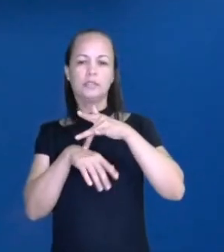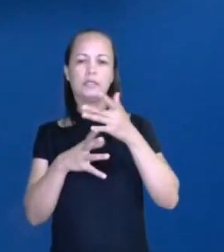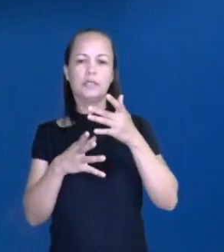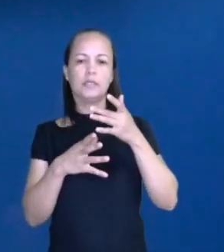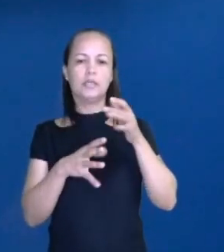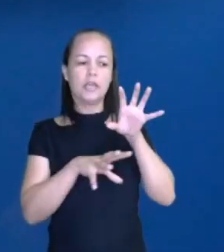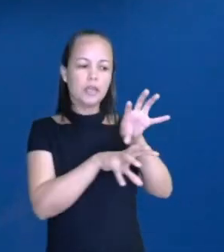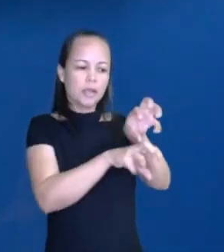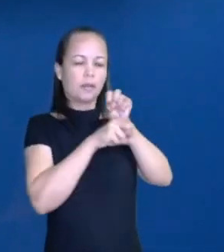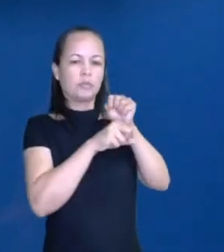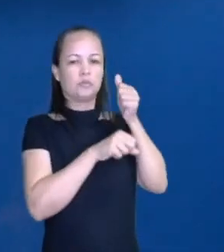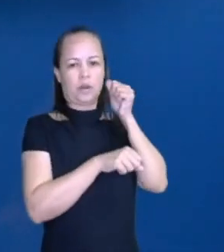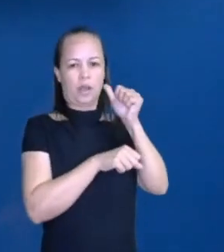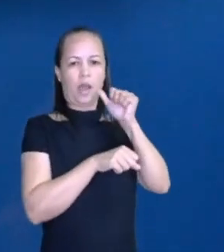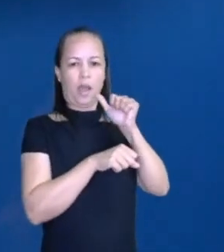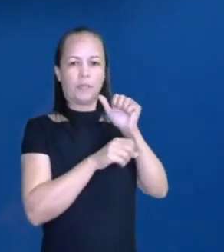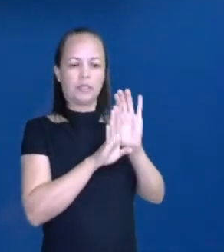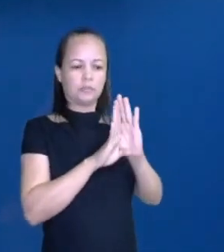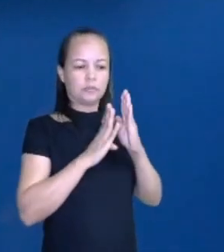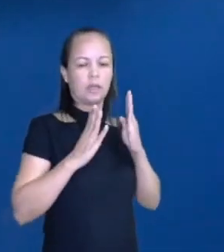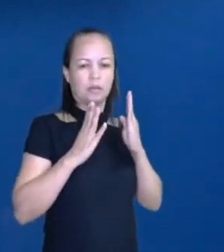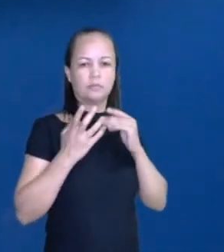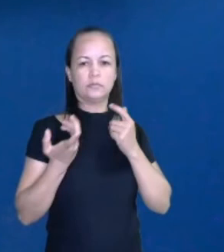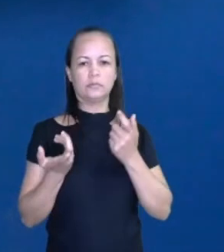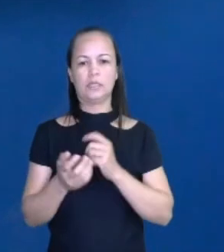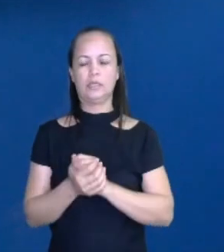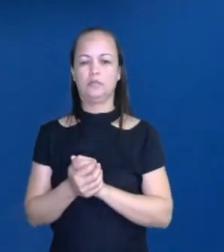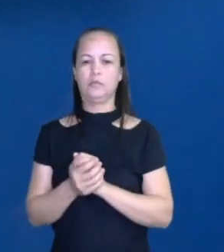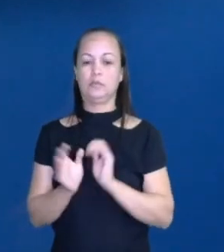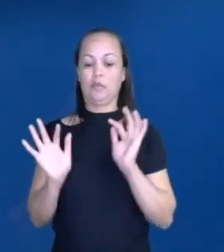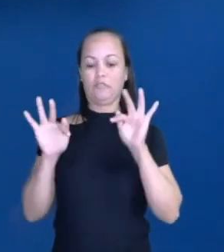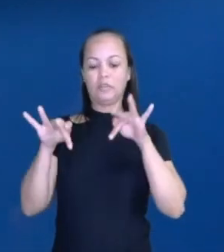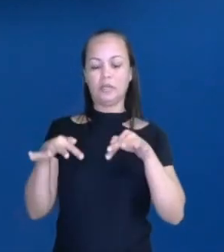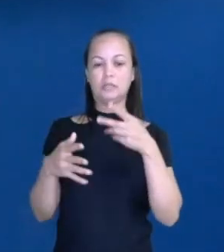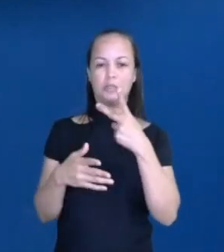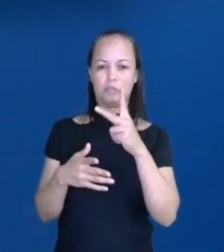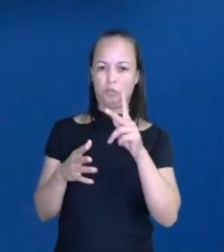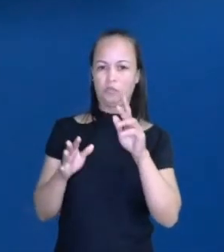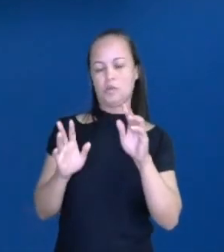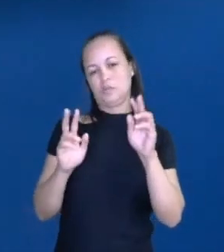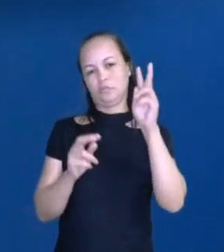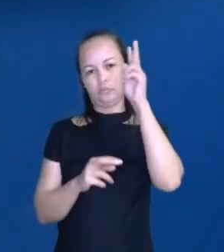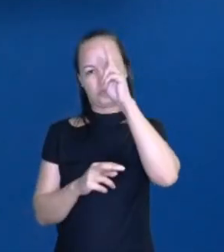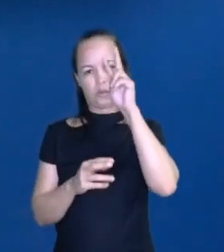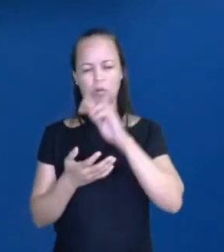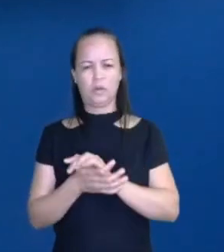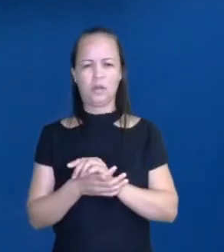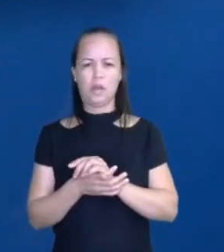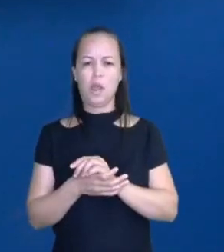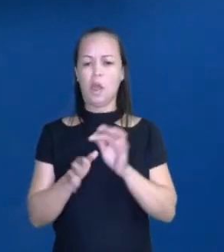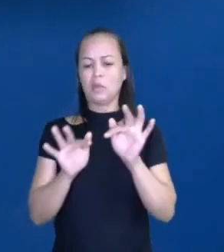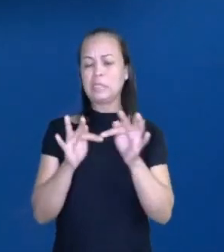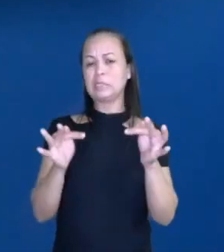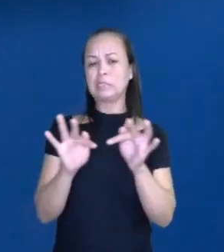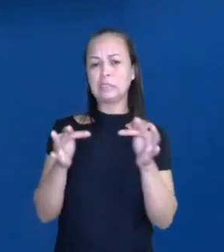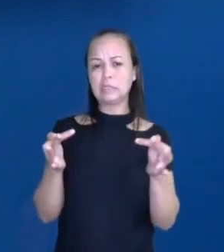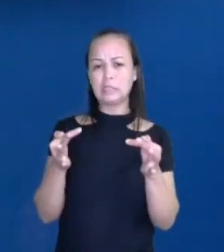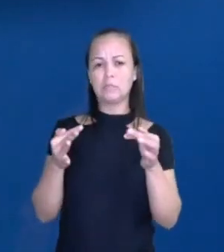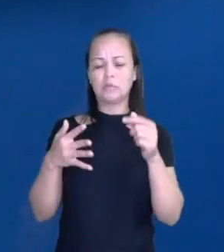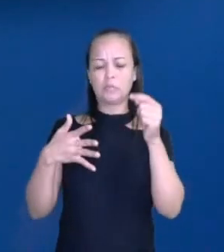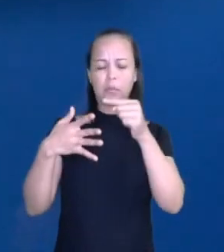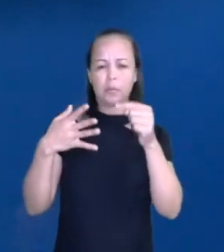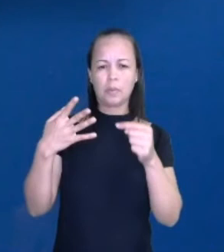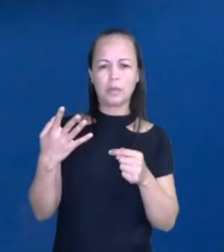a finalização da tua história. Notaram que em uma sequência simples, nós conseguimos